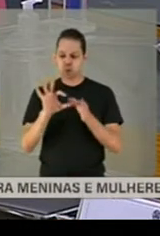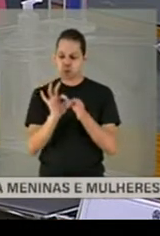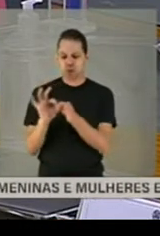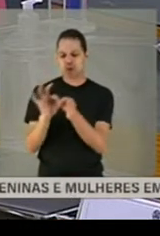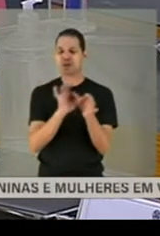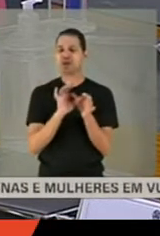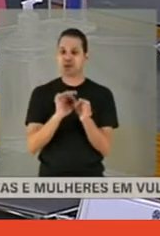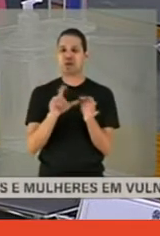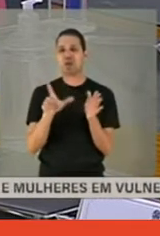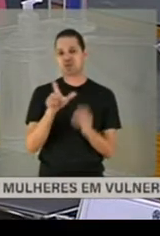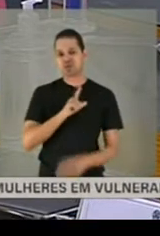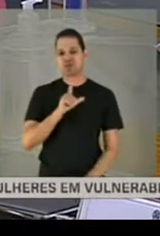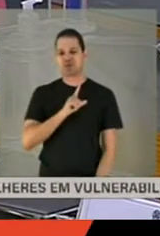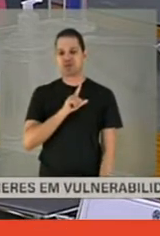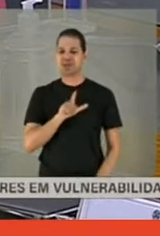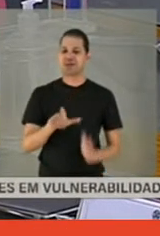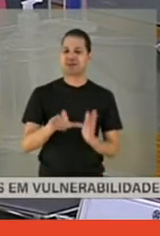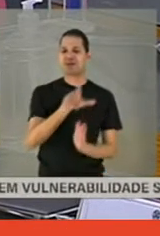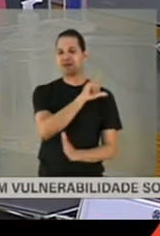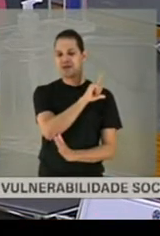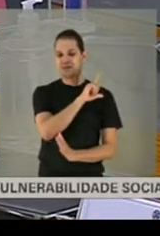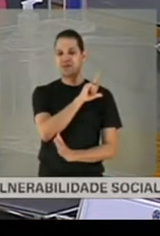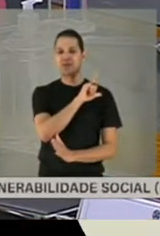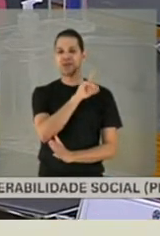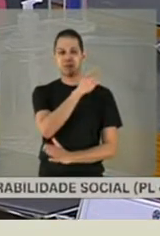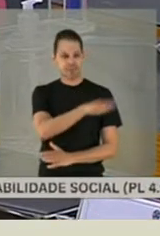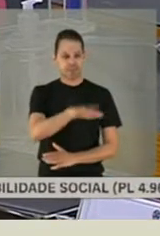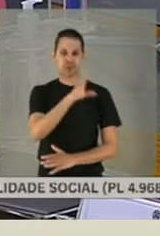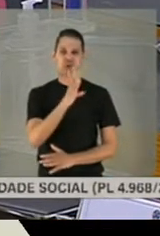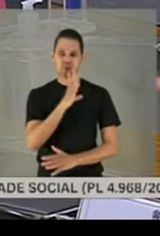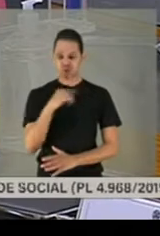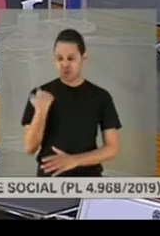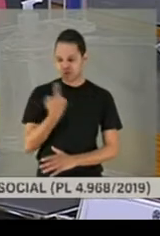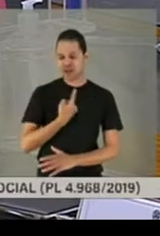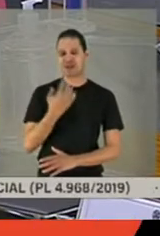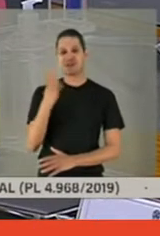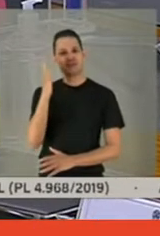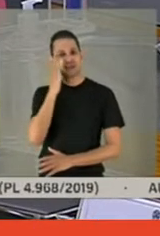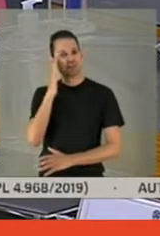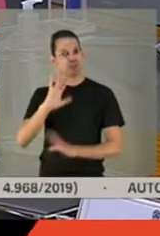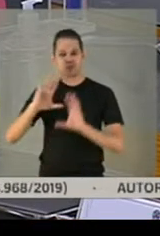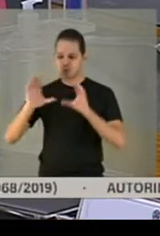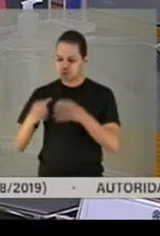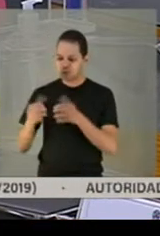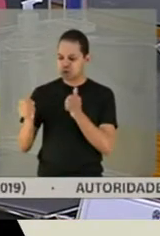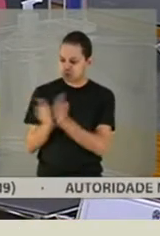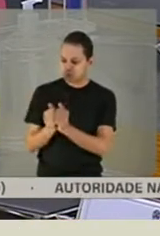mesmo. Tipo, onde quem conhece sabe. Onde nós estávamos, a gente estava junto.